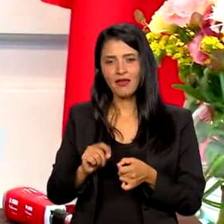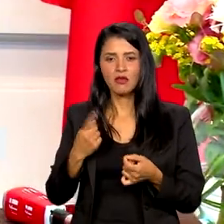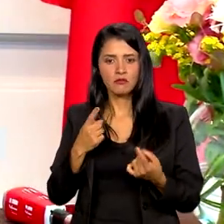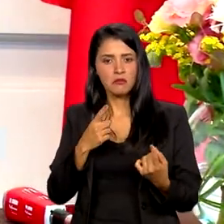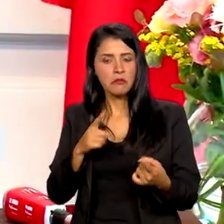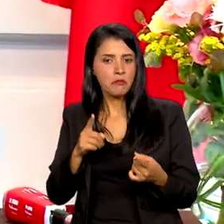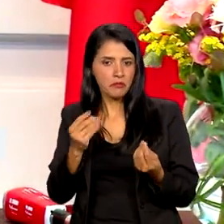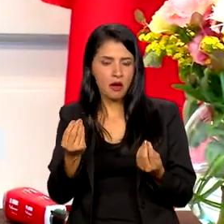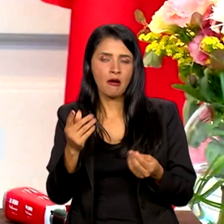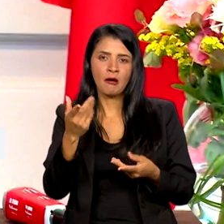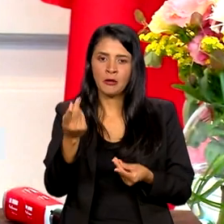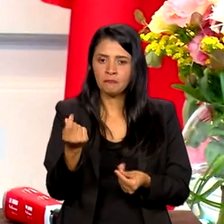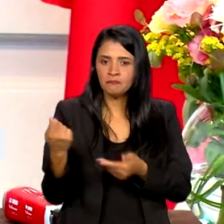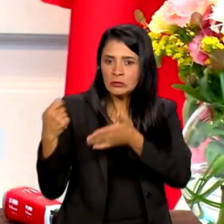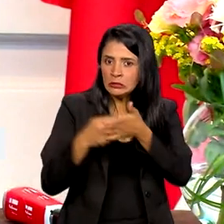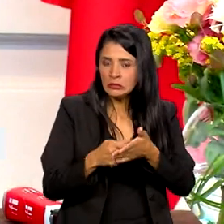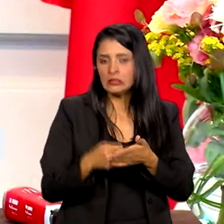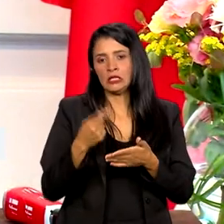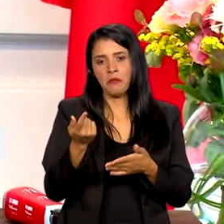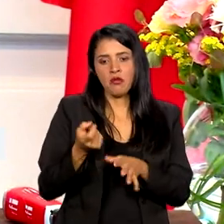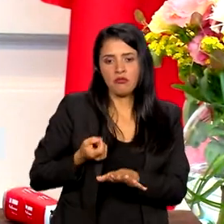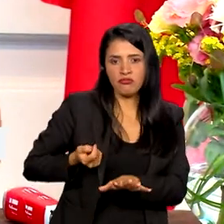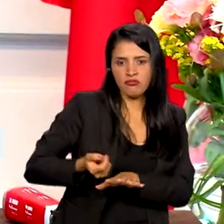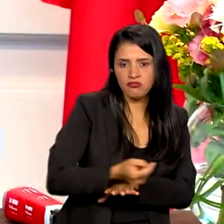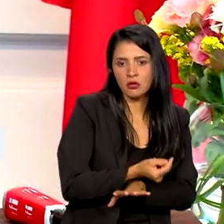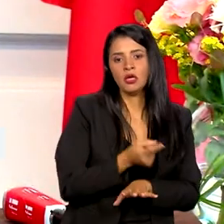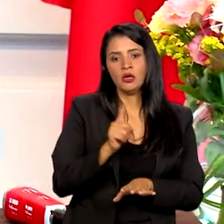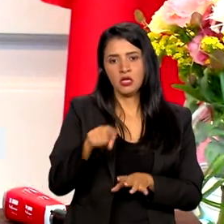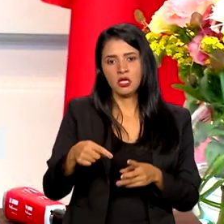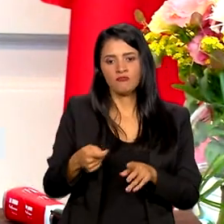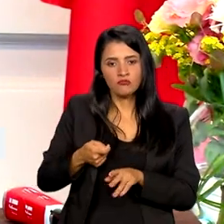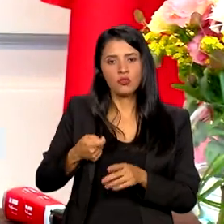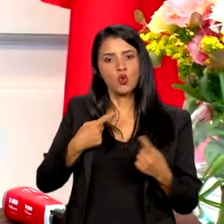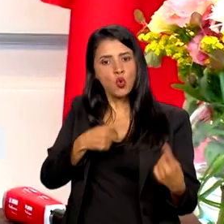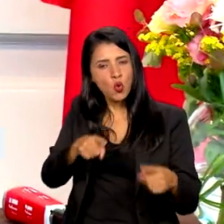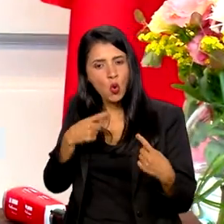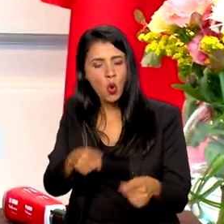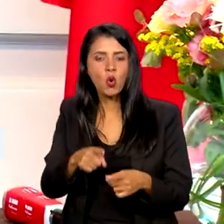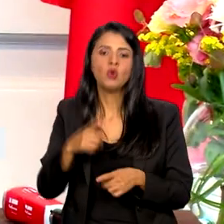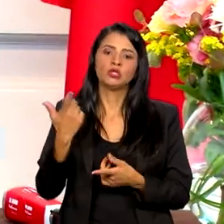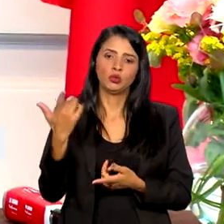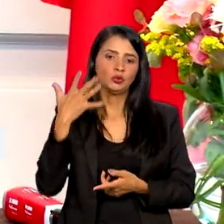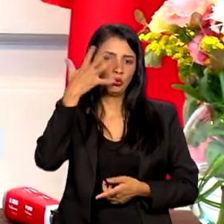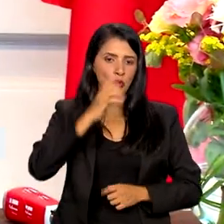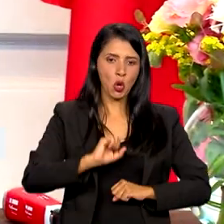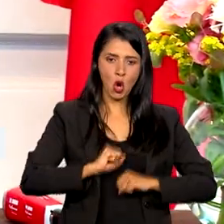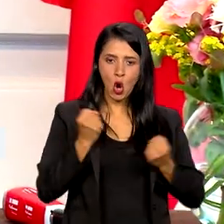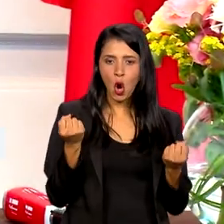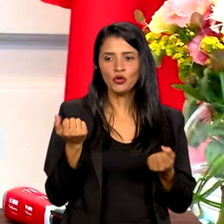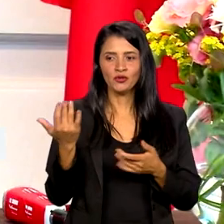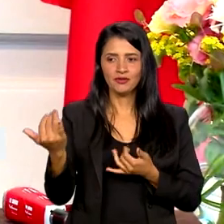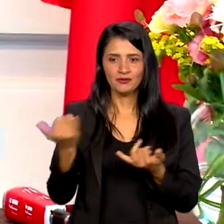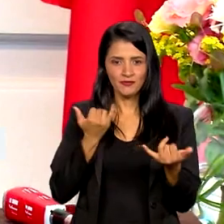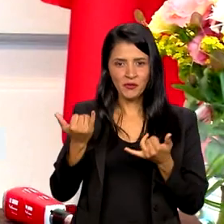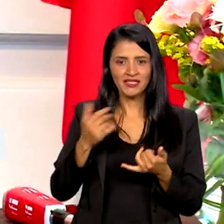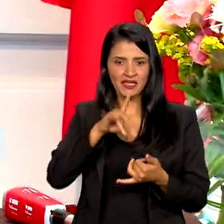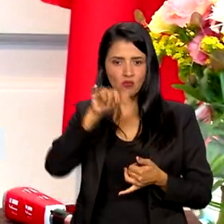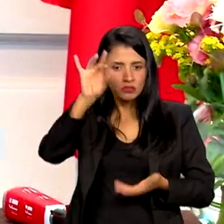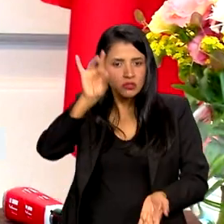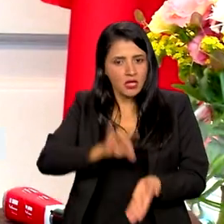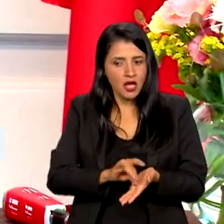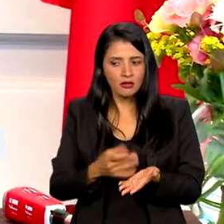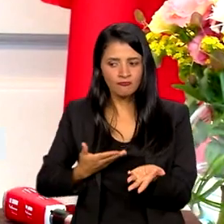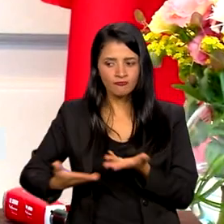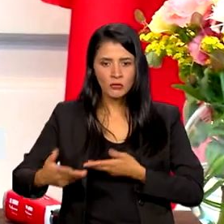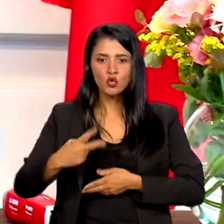combater a fake news e o discurso de ódio, trazer também dados concretos e essa proximidade entre os dois